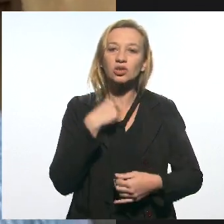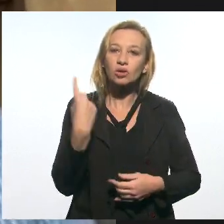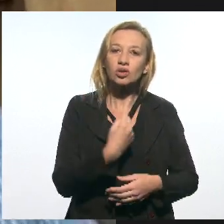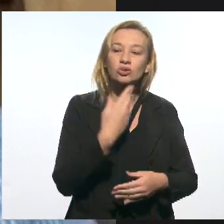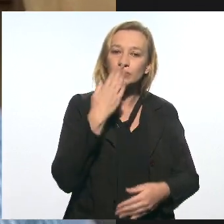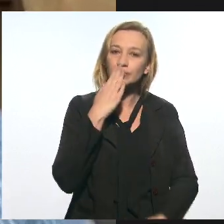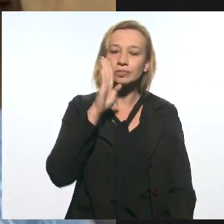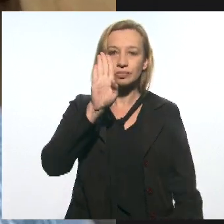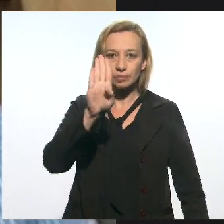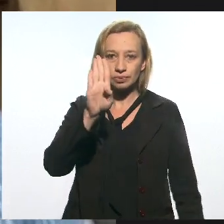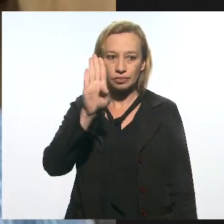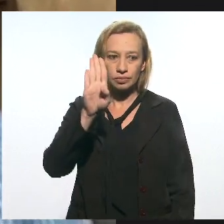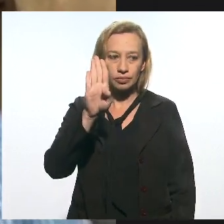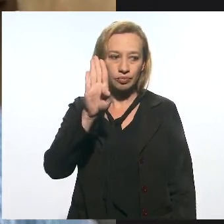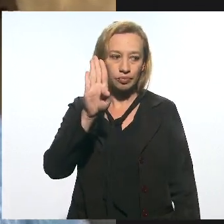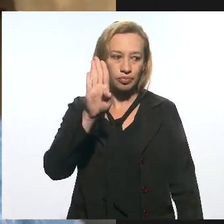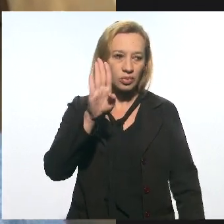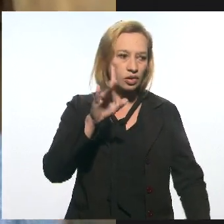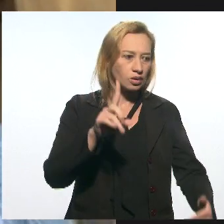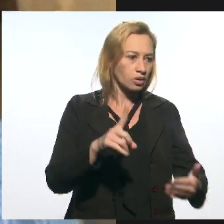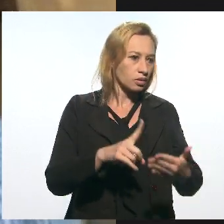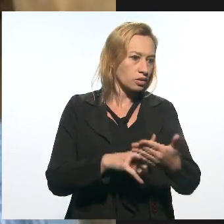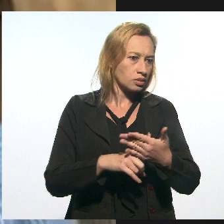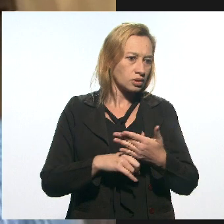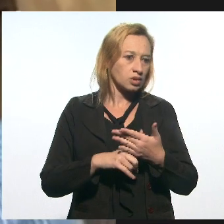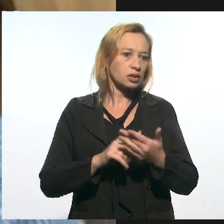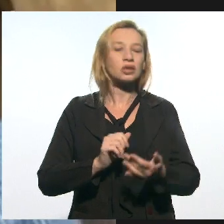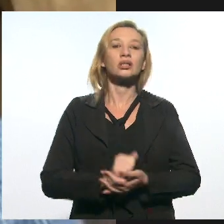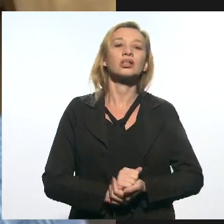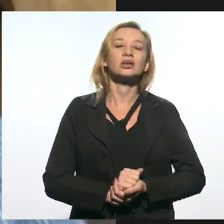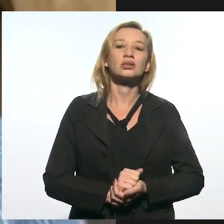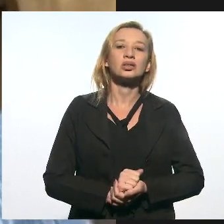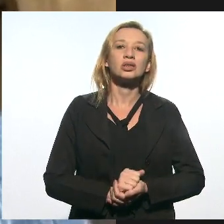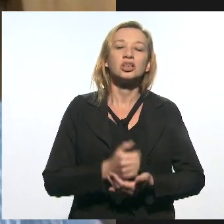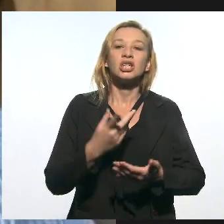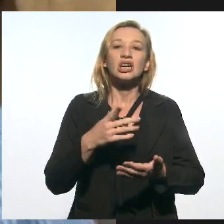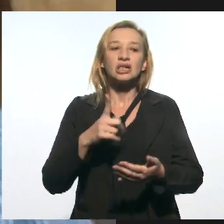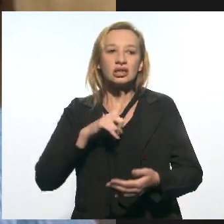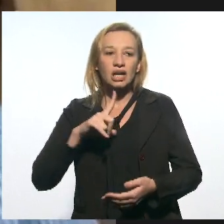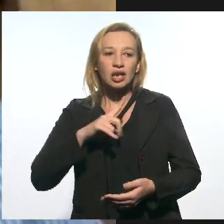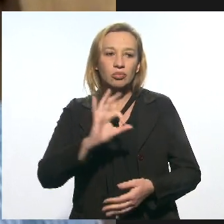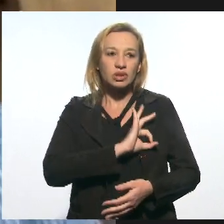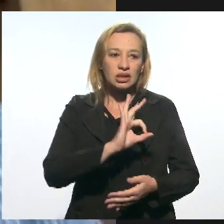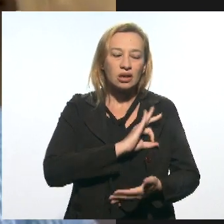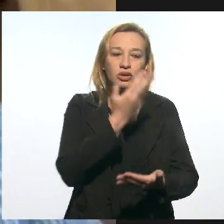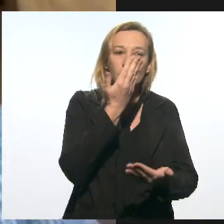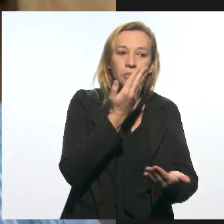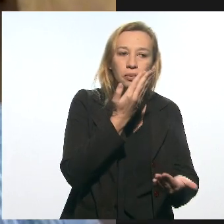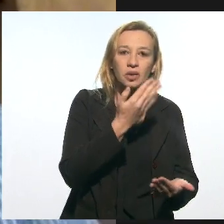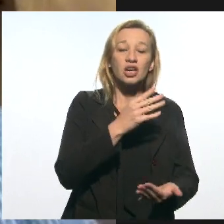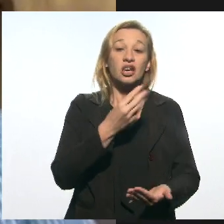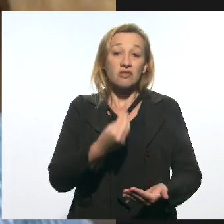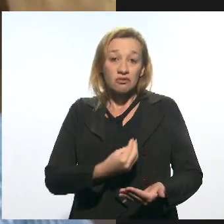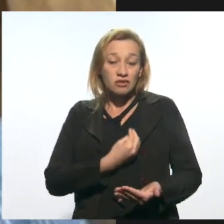sacrifício da própria vida. E muitos policiais levam isso tão a sério que perdem suas vidas em defesa dessa sociedade.